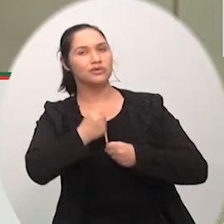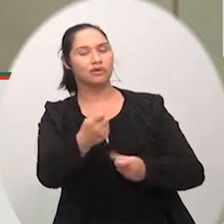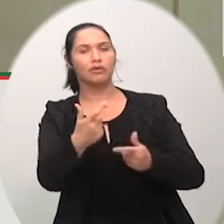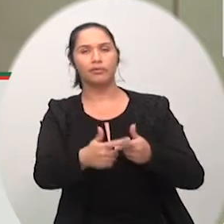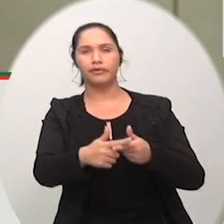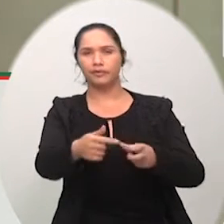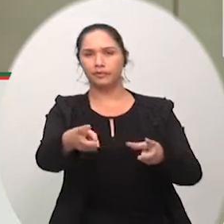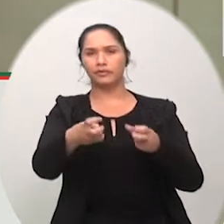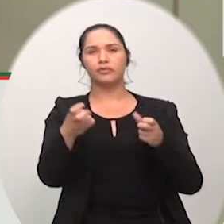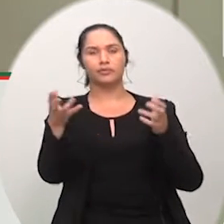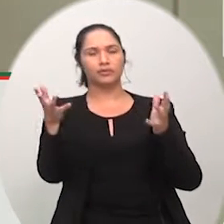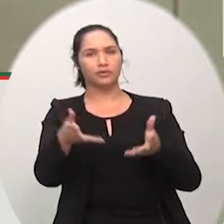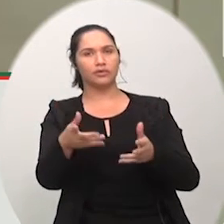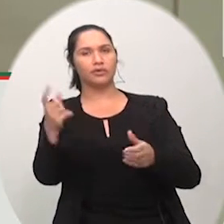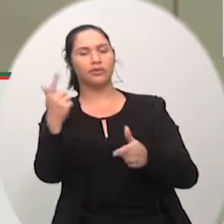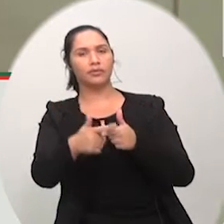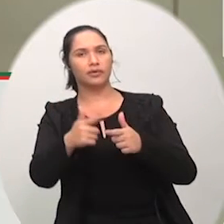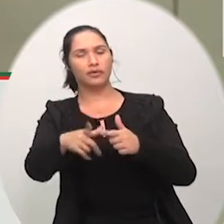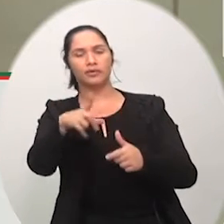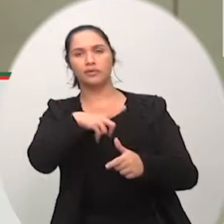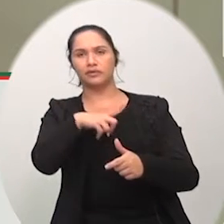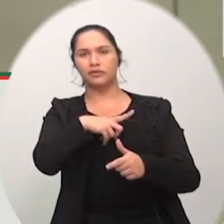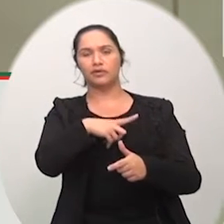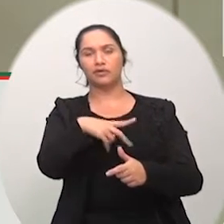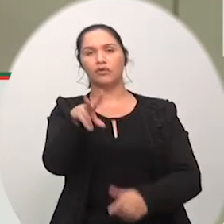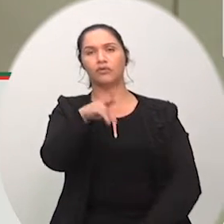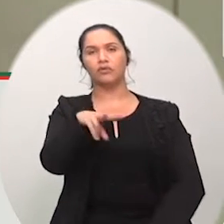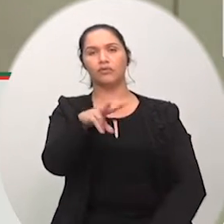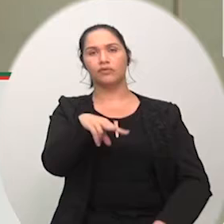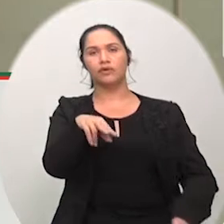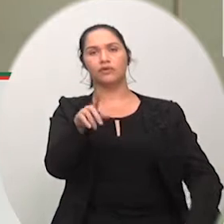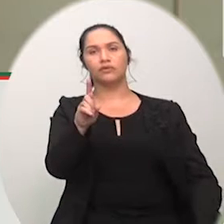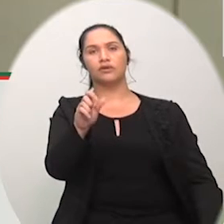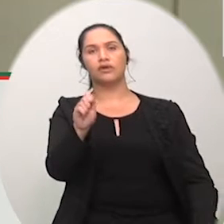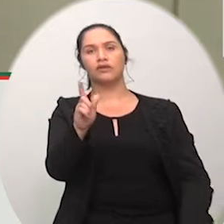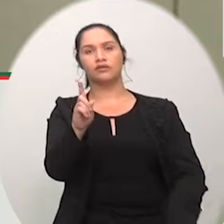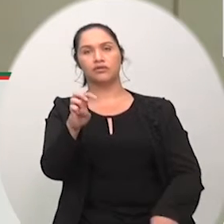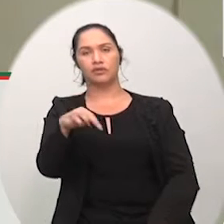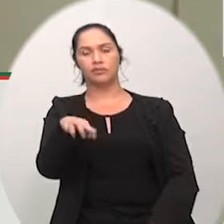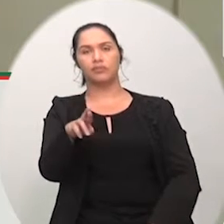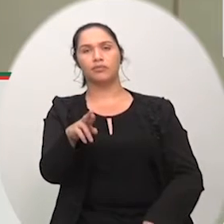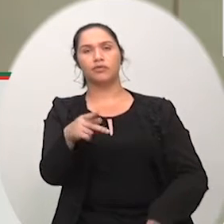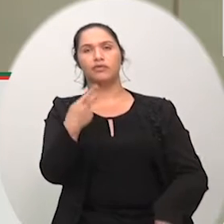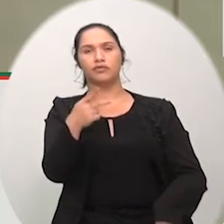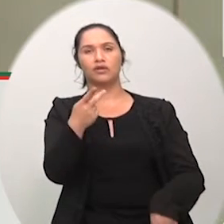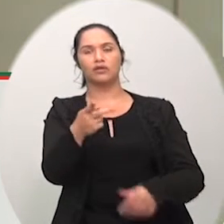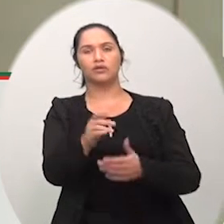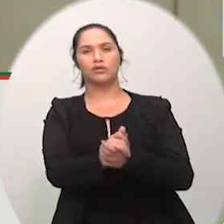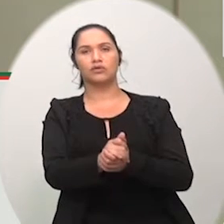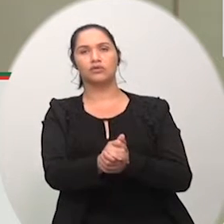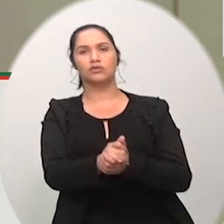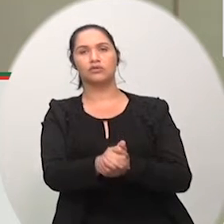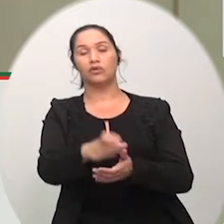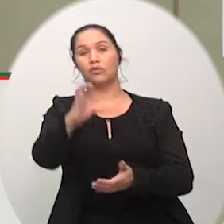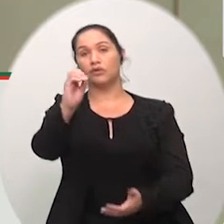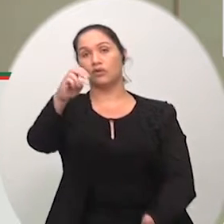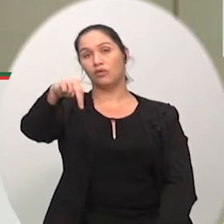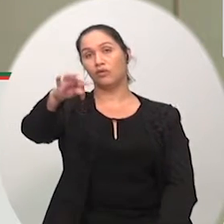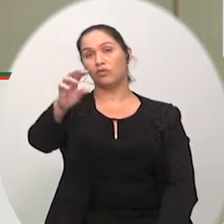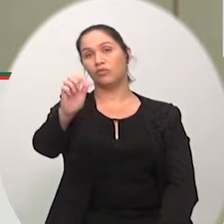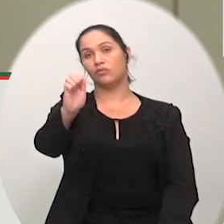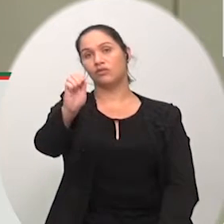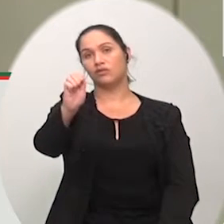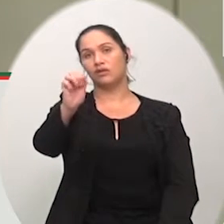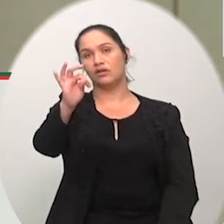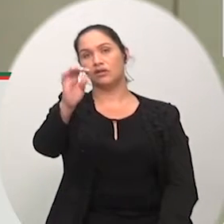problemas o vereador Ademir esteve aqui esses dias falando sobre as contratações ou recontratações de pessoas que estão licenciadas há